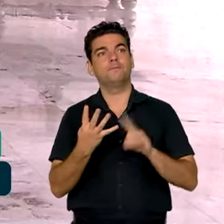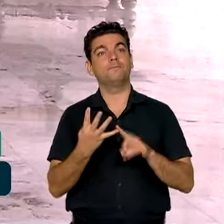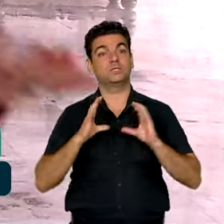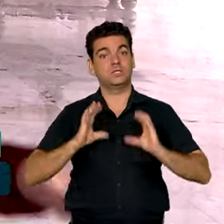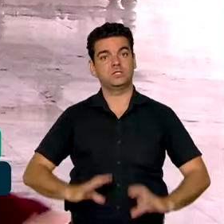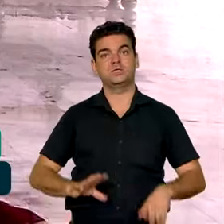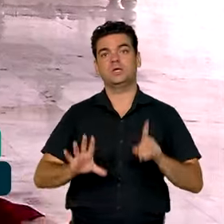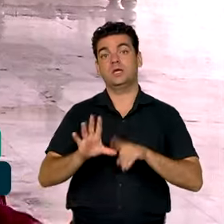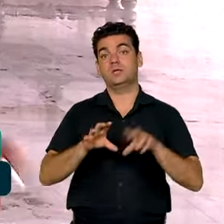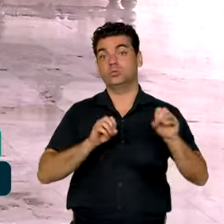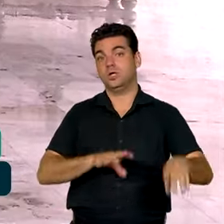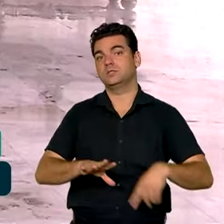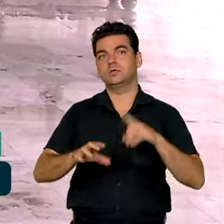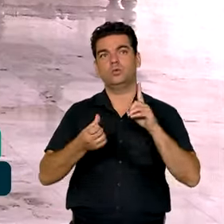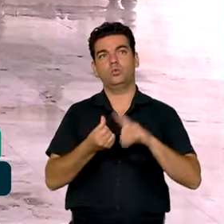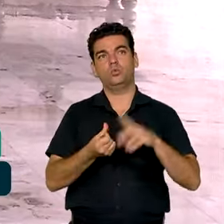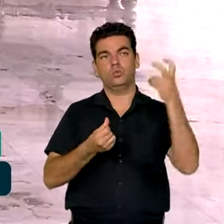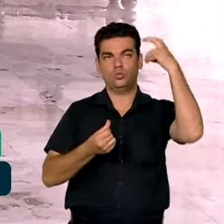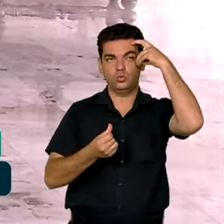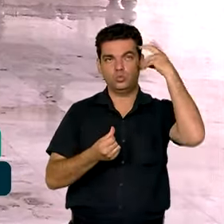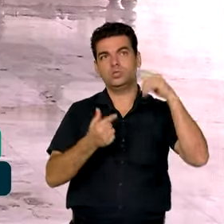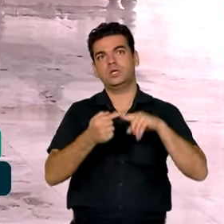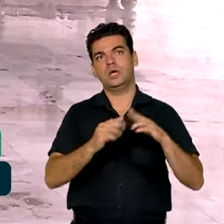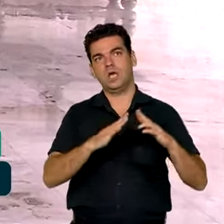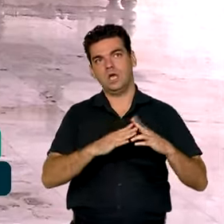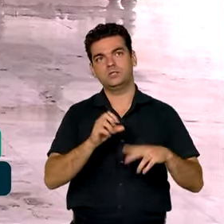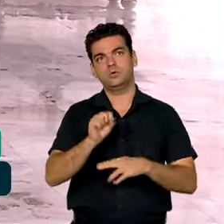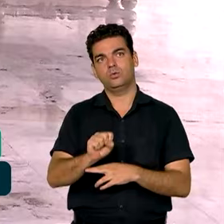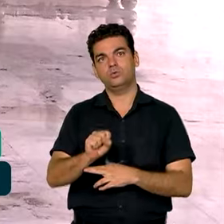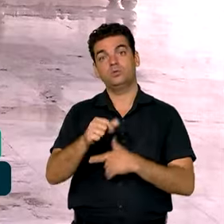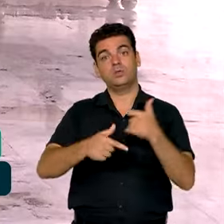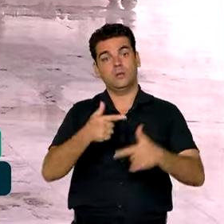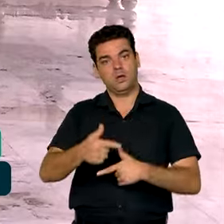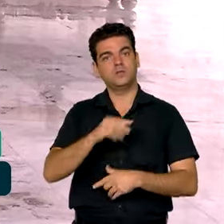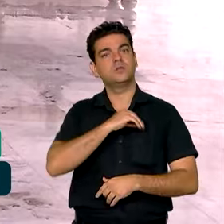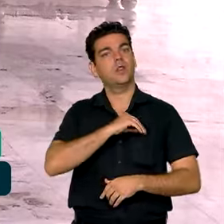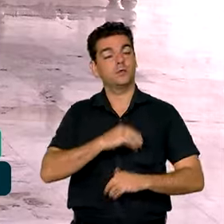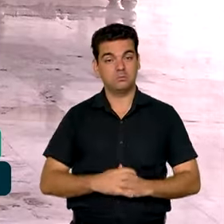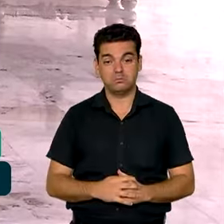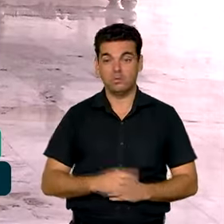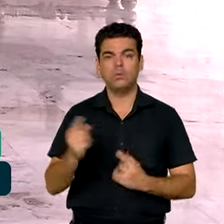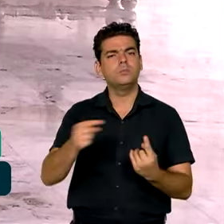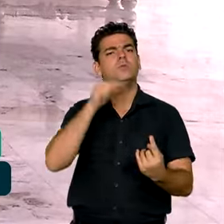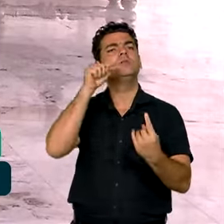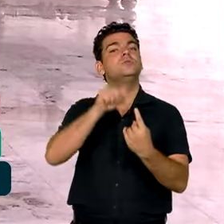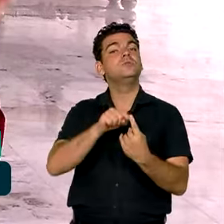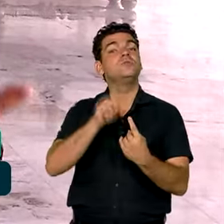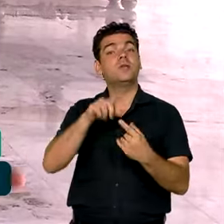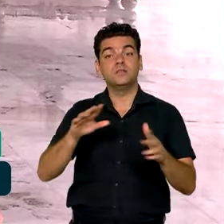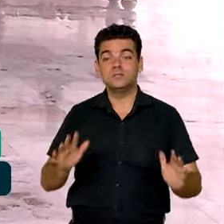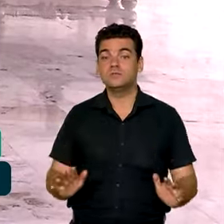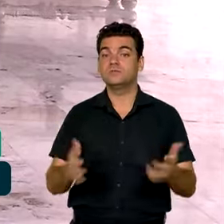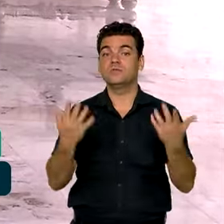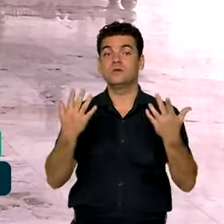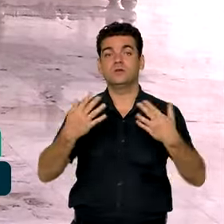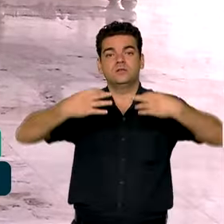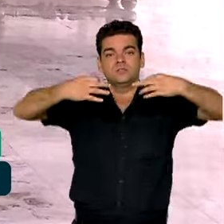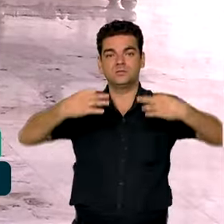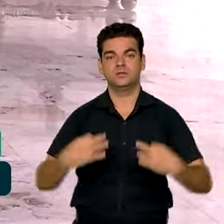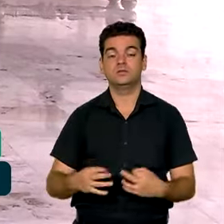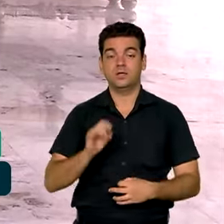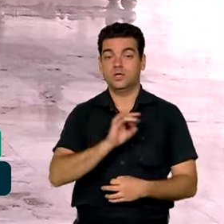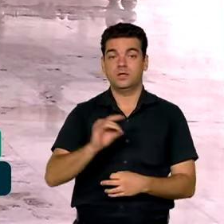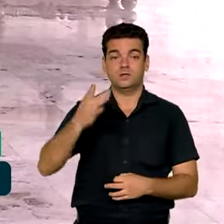cidadania, educação, cultura, habitação, trabalho e renda. O objetivo é proporcionar dignidade